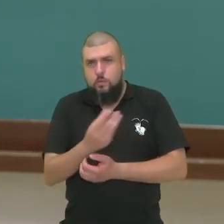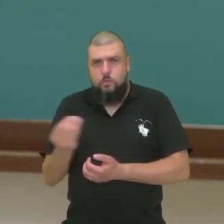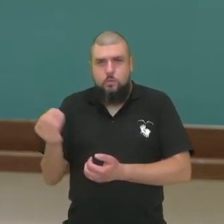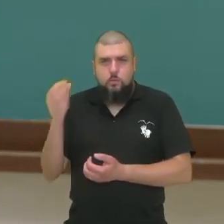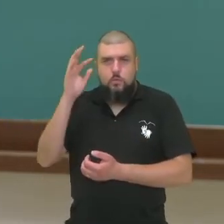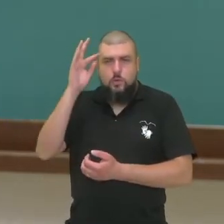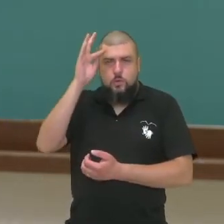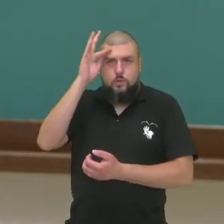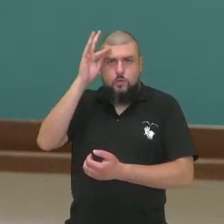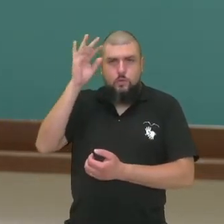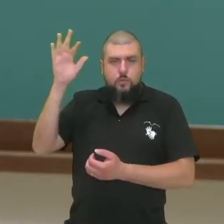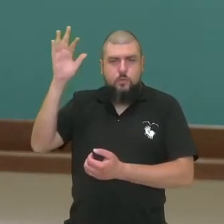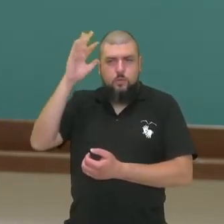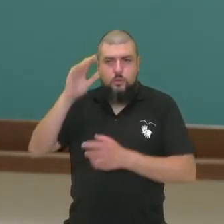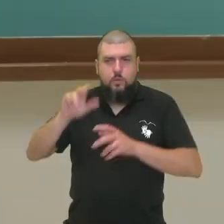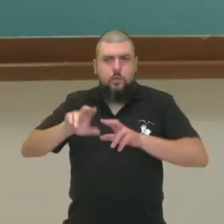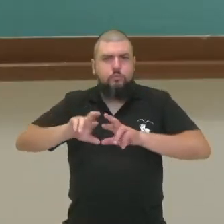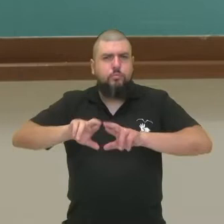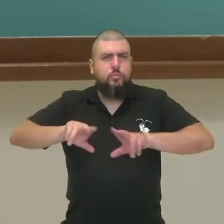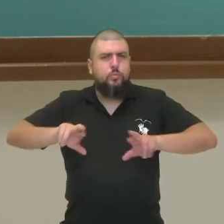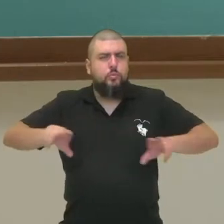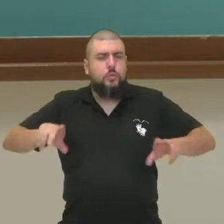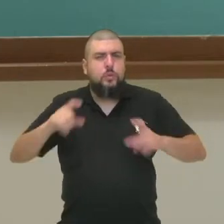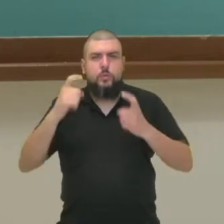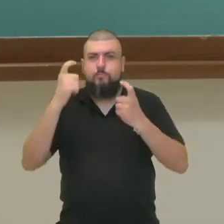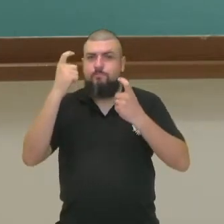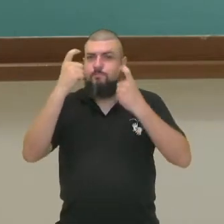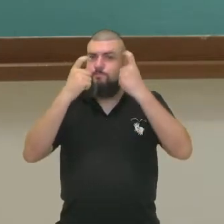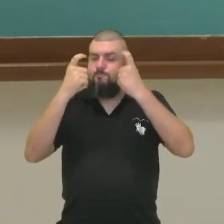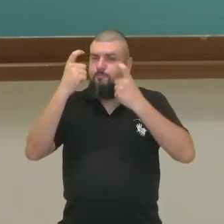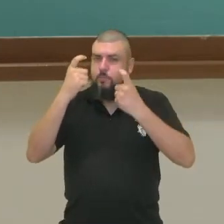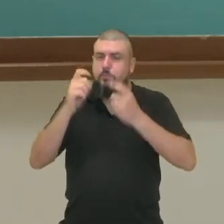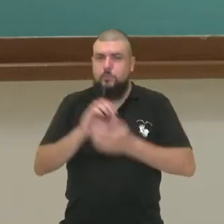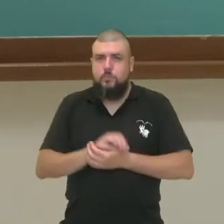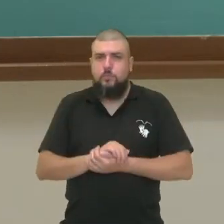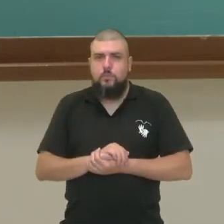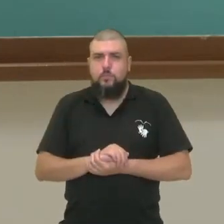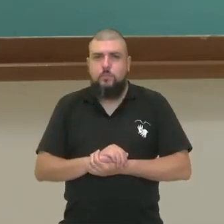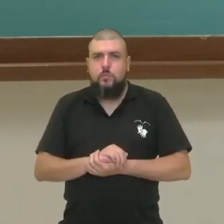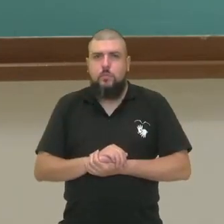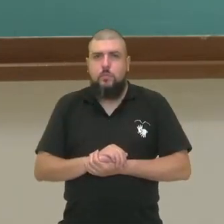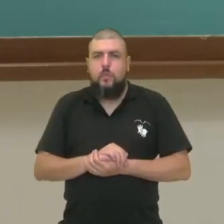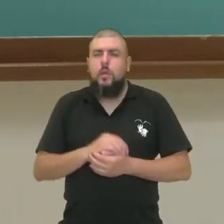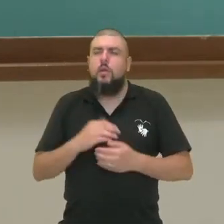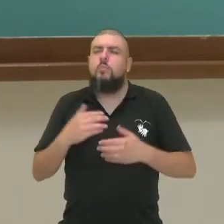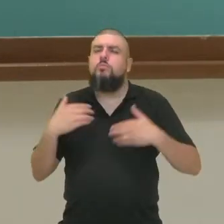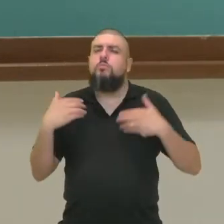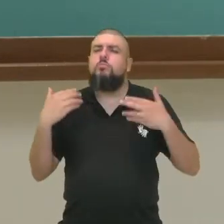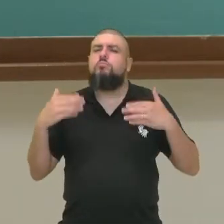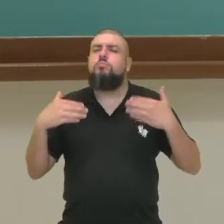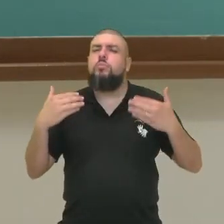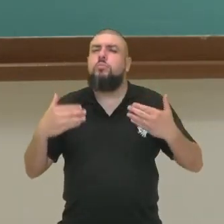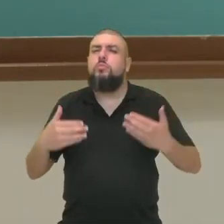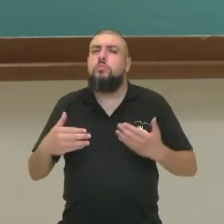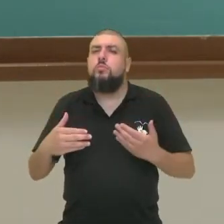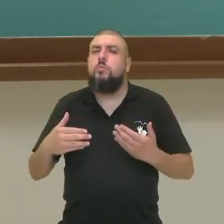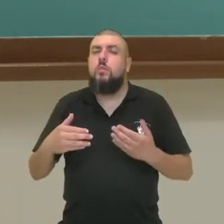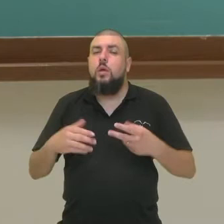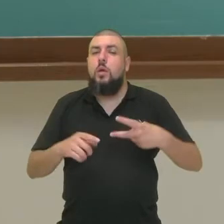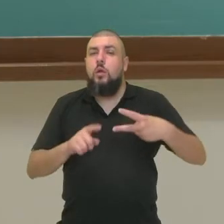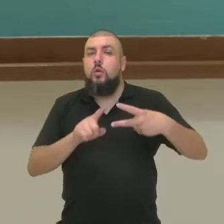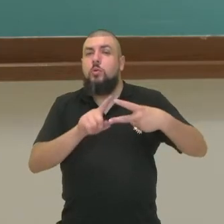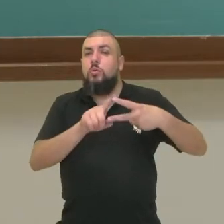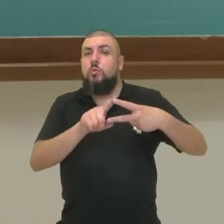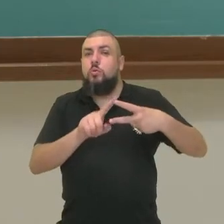longo da história da filosofia. E duas correntes acabam se destacando. Então,